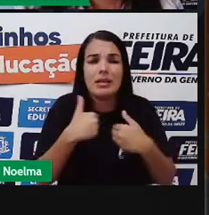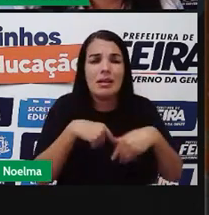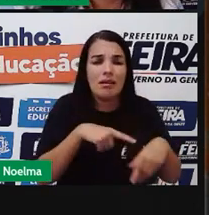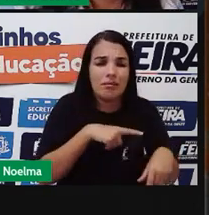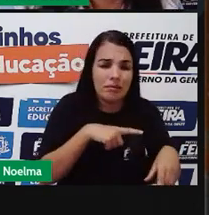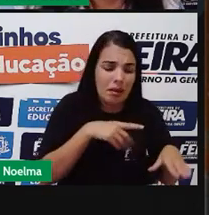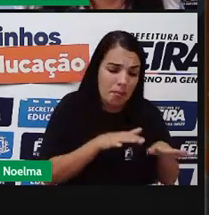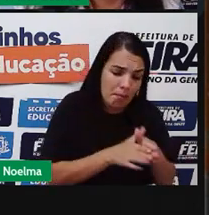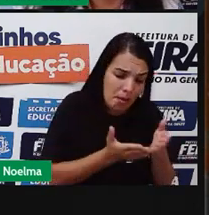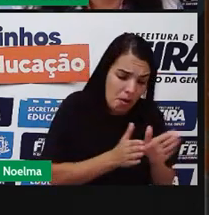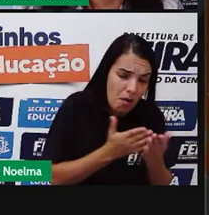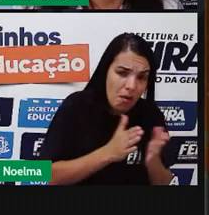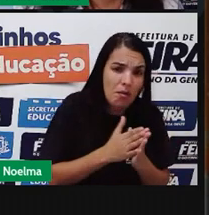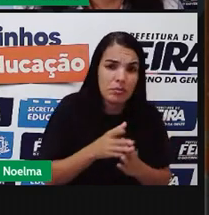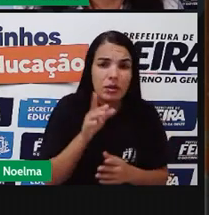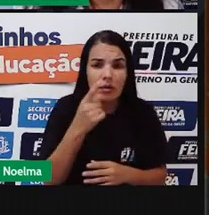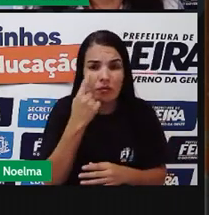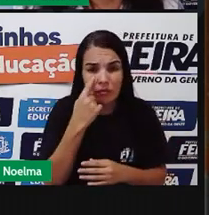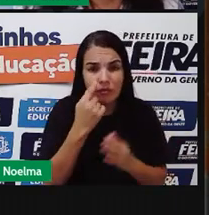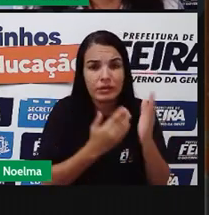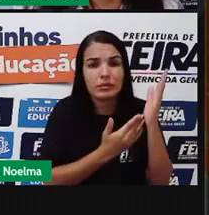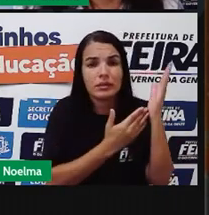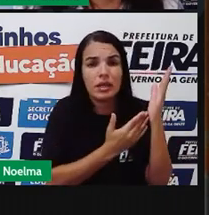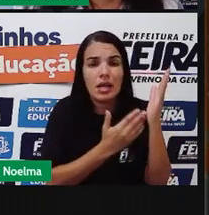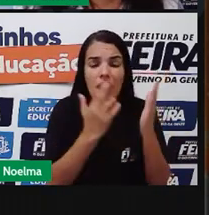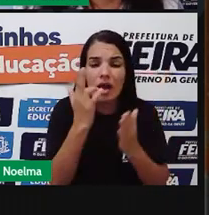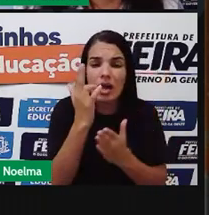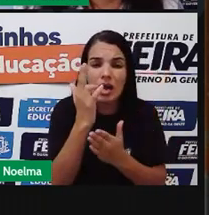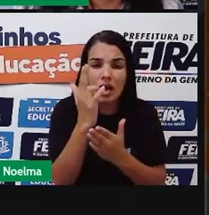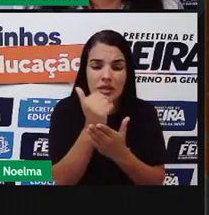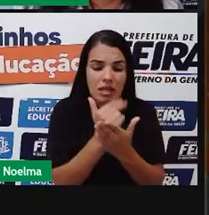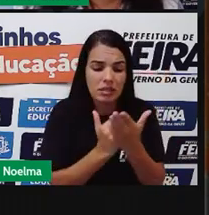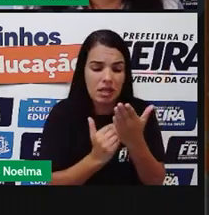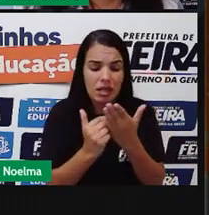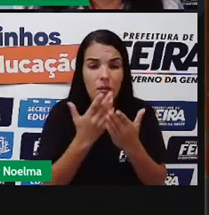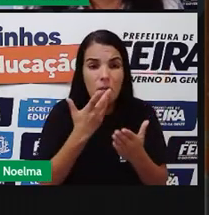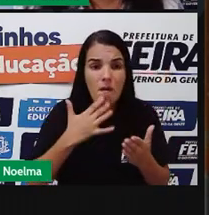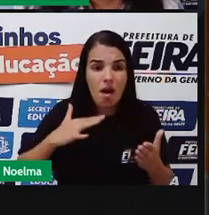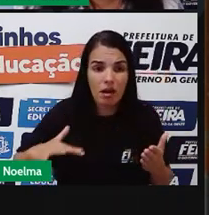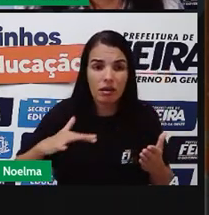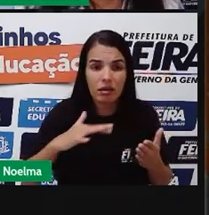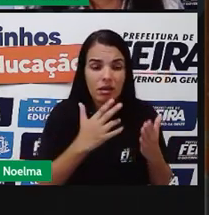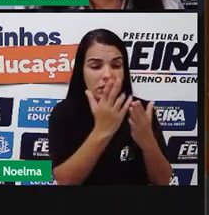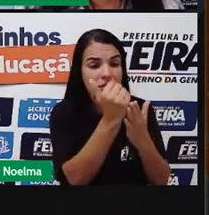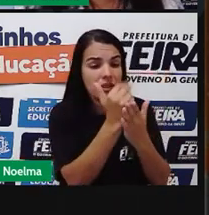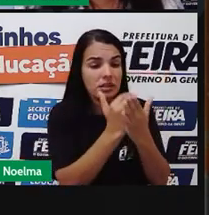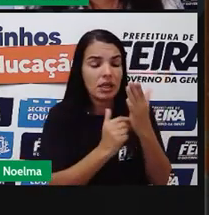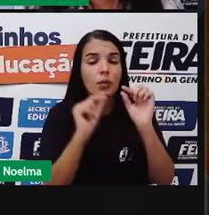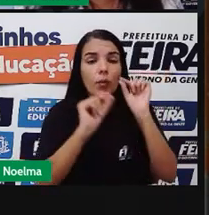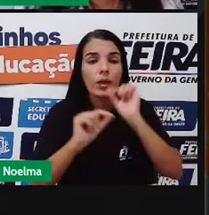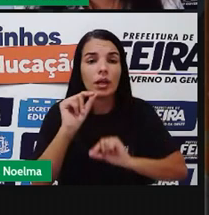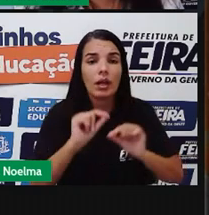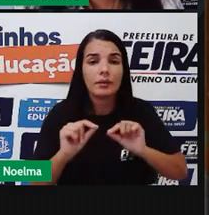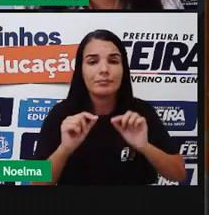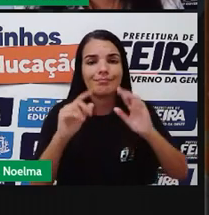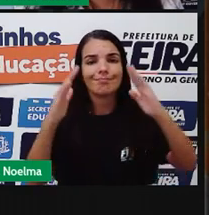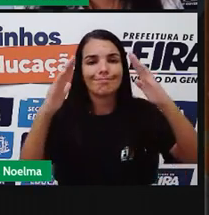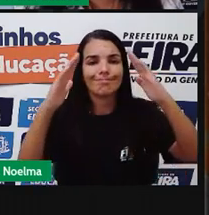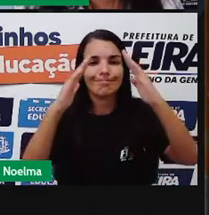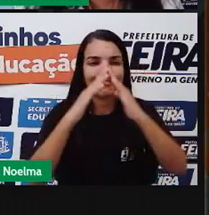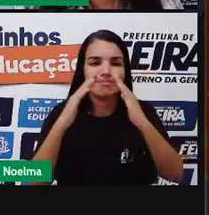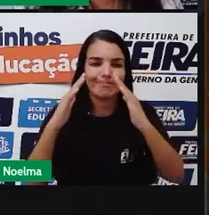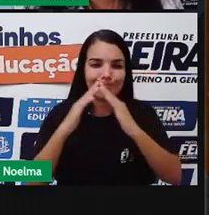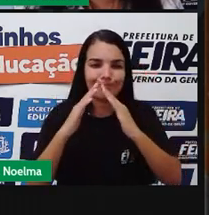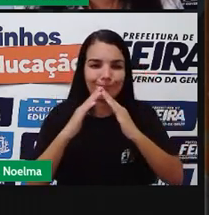favorecidos Uma criança Desenhando aí Na parede Uma Casa Hoje nós